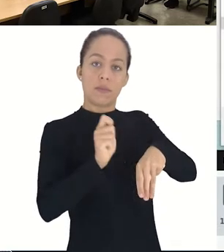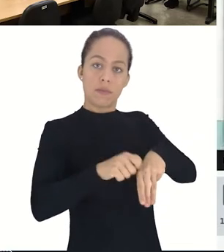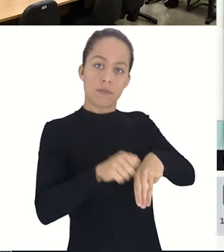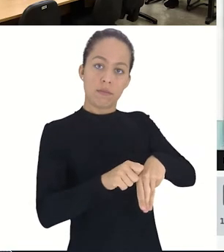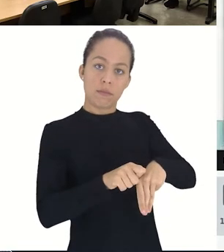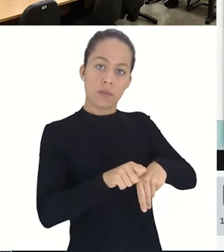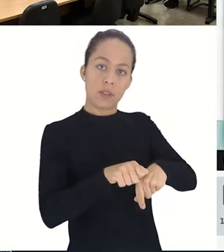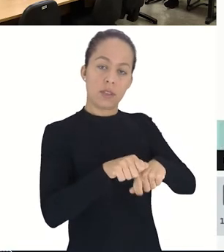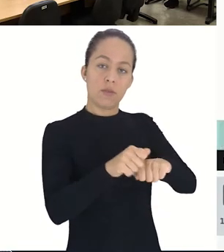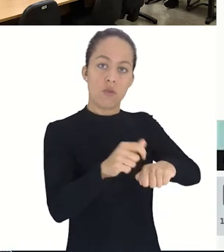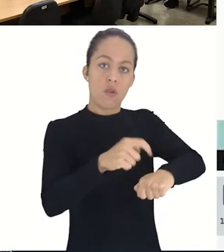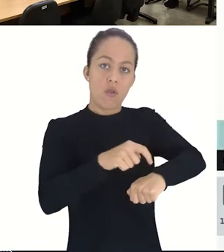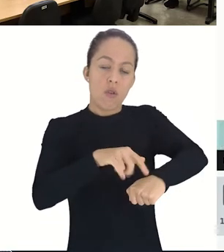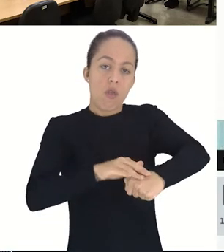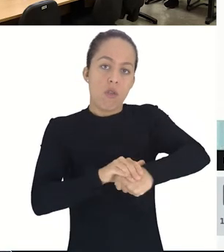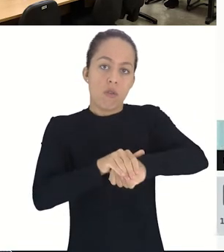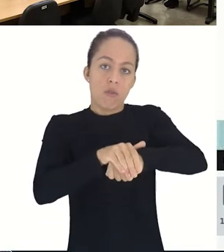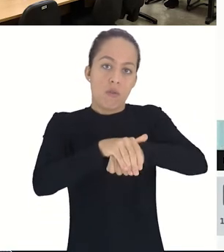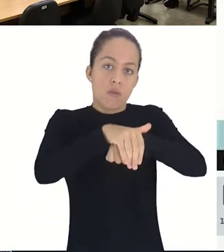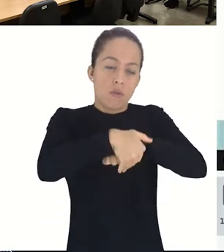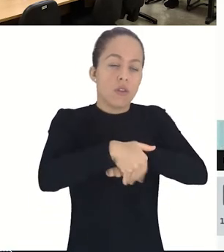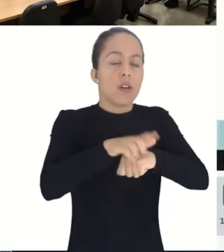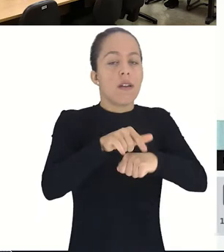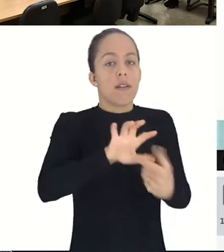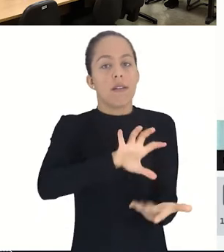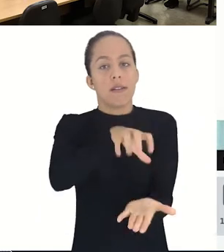Noturno, Campus Cachoeiro de Itapemirim.